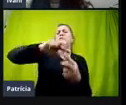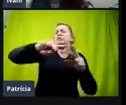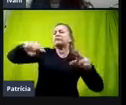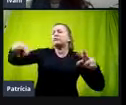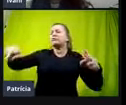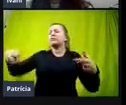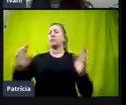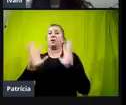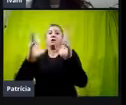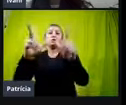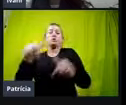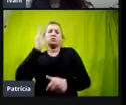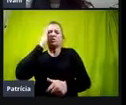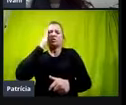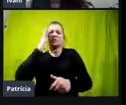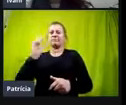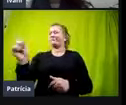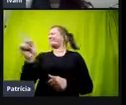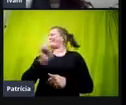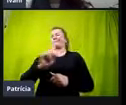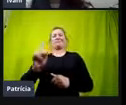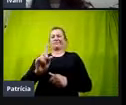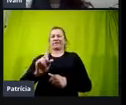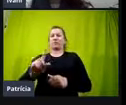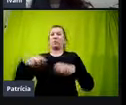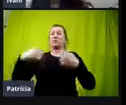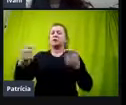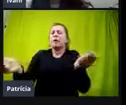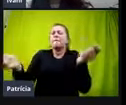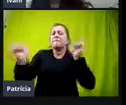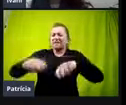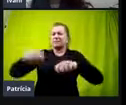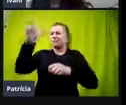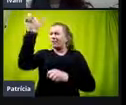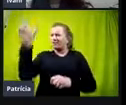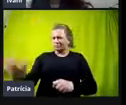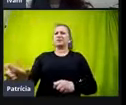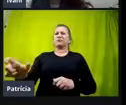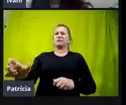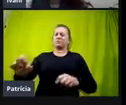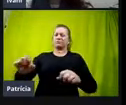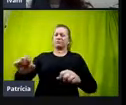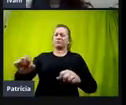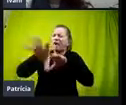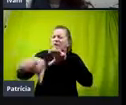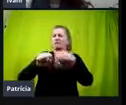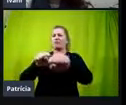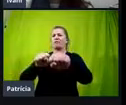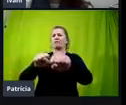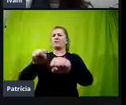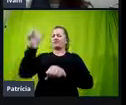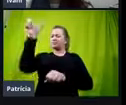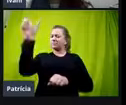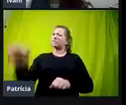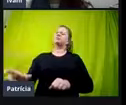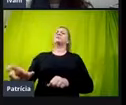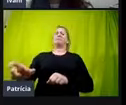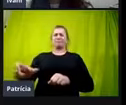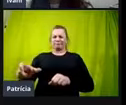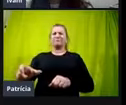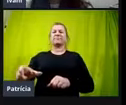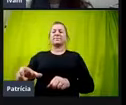todo mundo sabe isso? Não. É preciso capacitar as pessoas, é preciso formar as pessoas para que elas